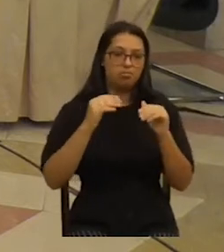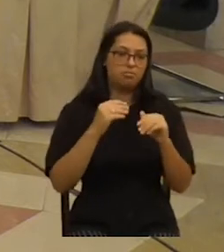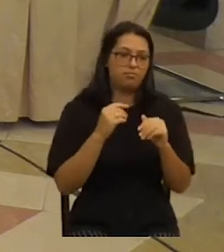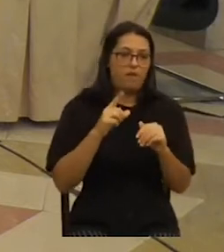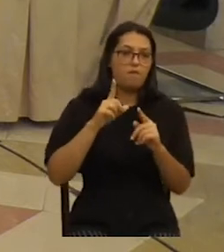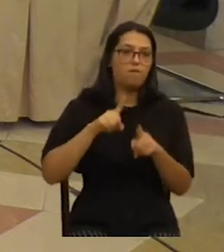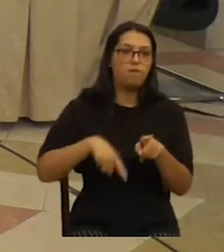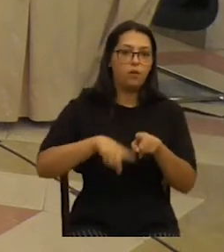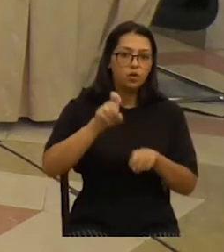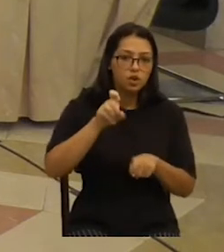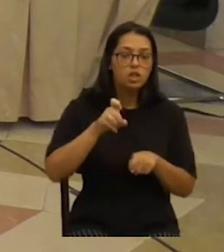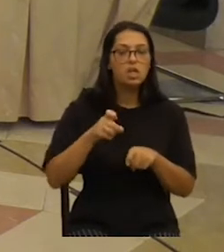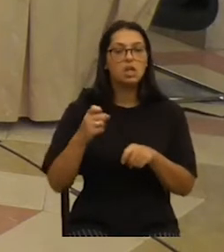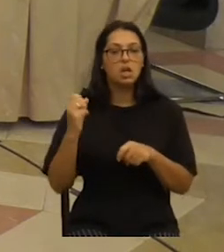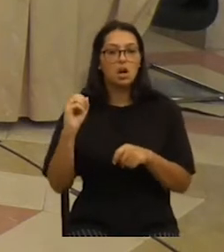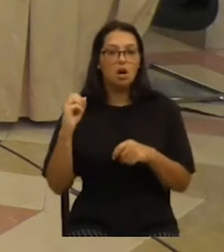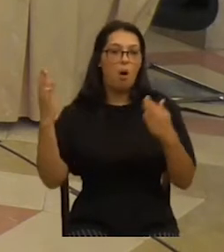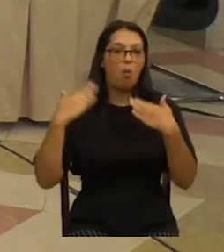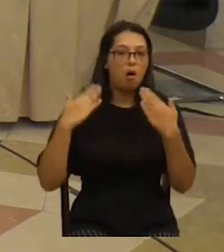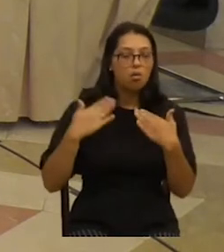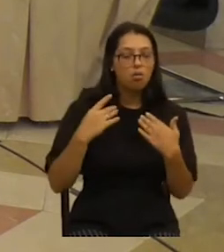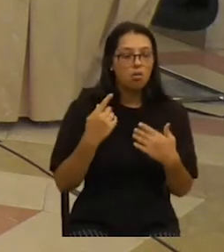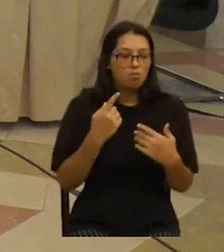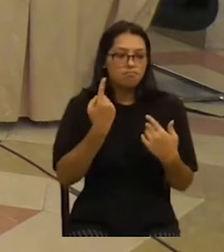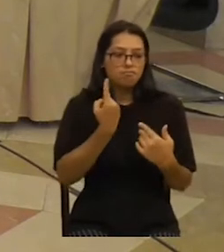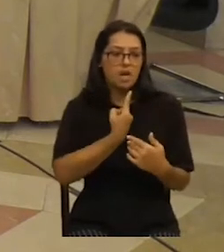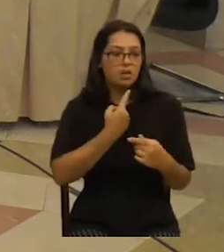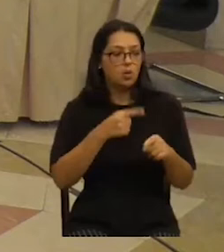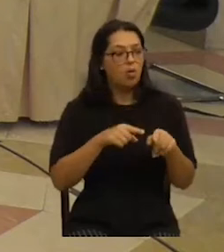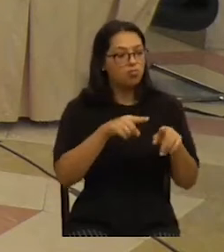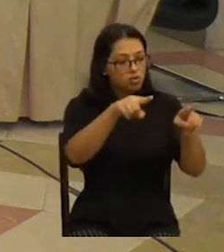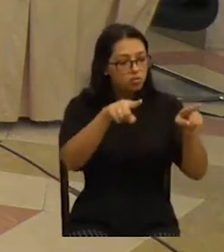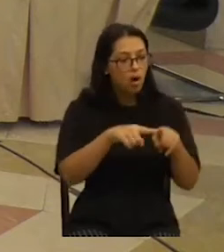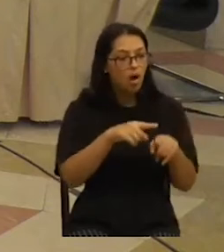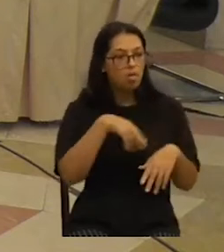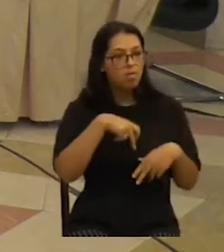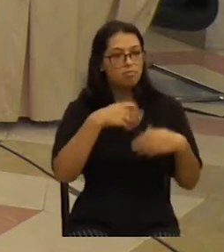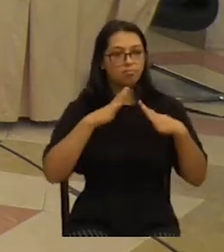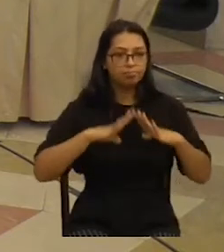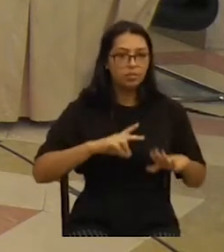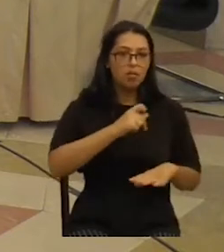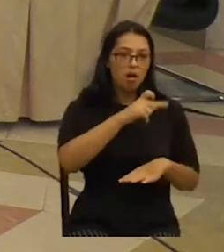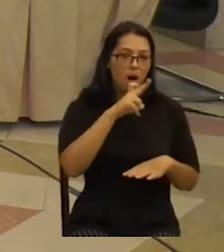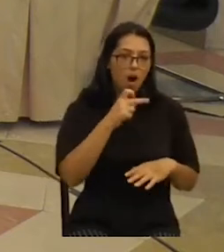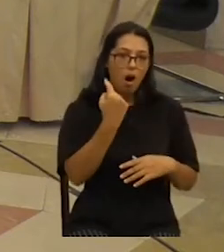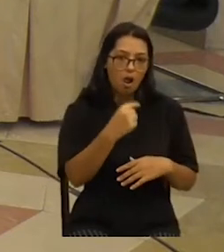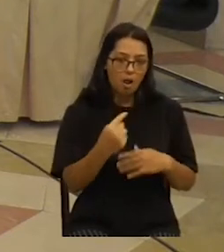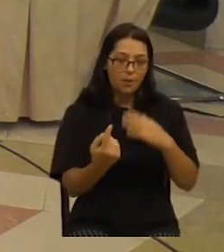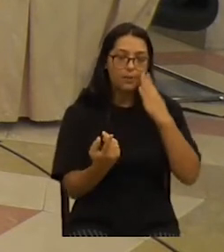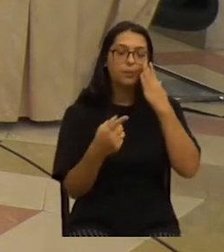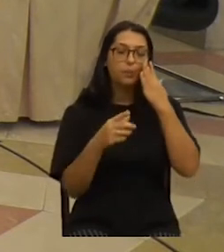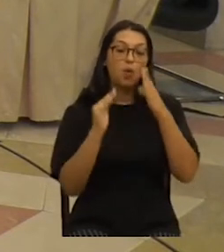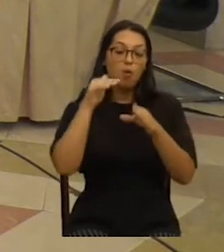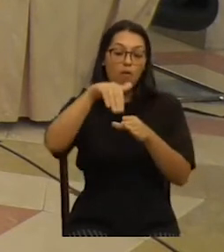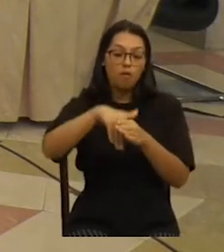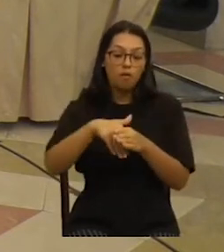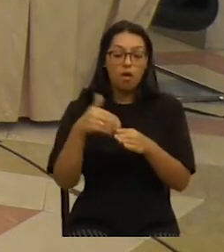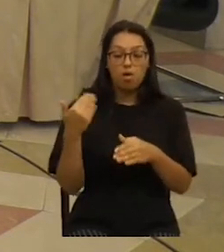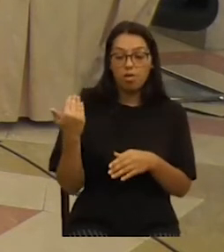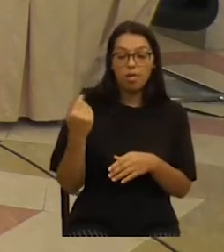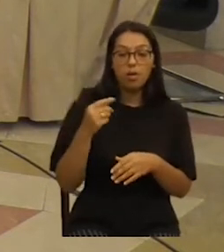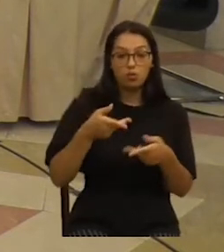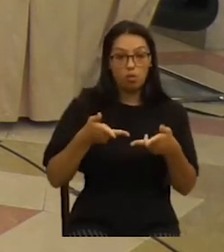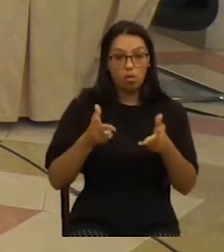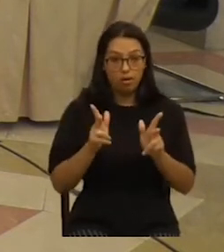ao calor ou ao sol direto e que precisam de ter esse espaço de respiração. Queria chamar a atenção para um voto recente do